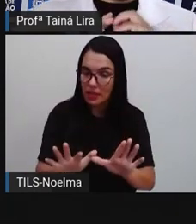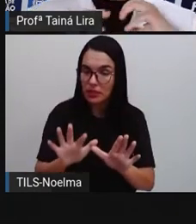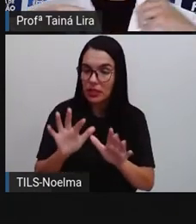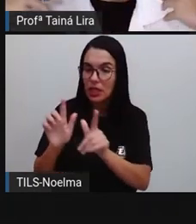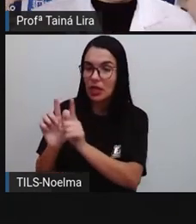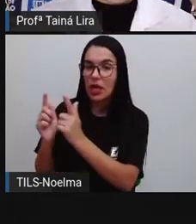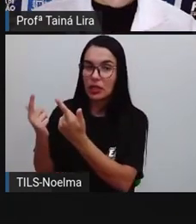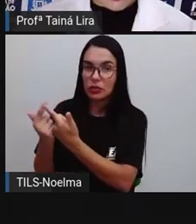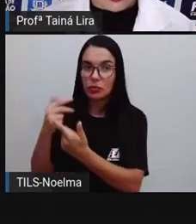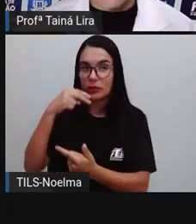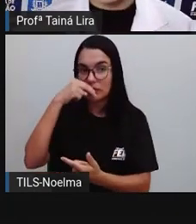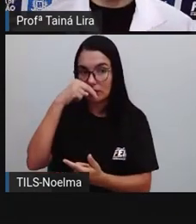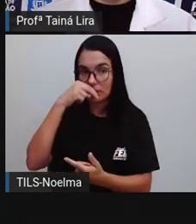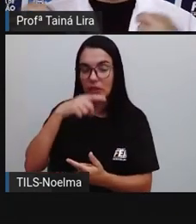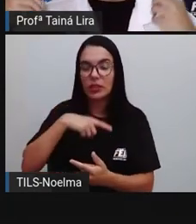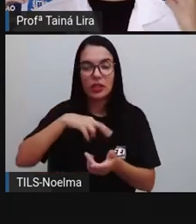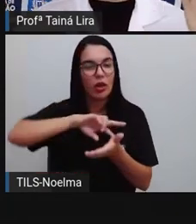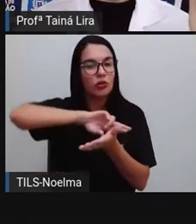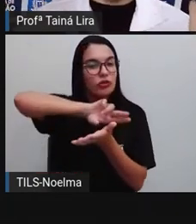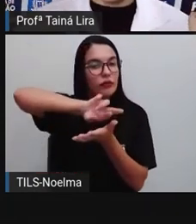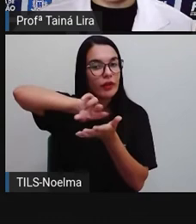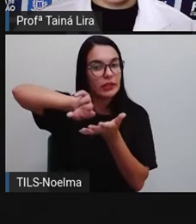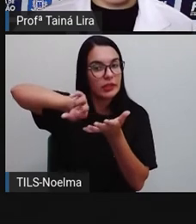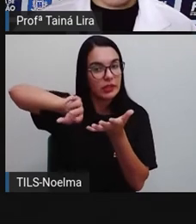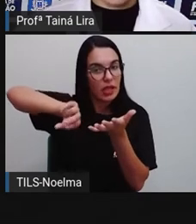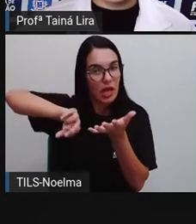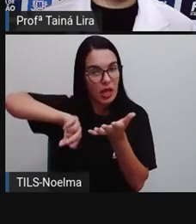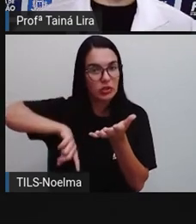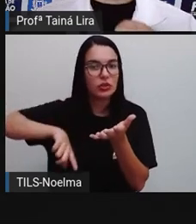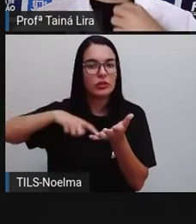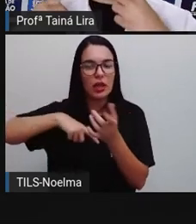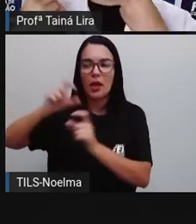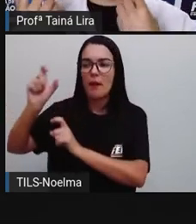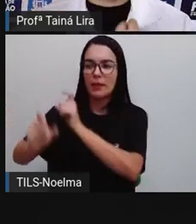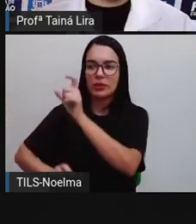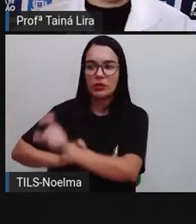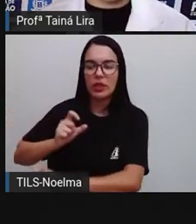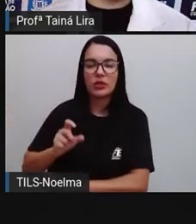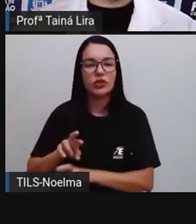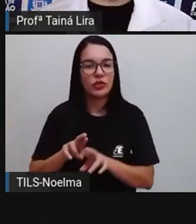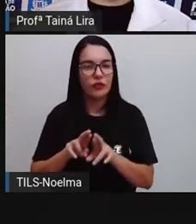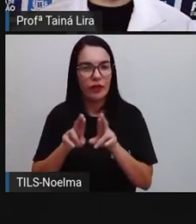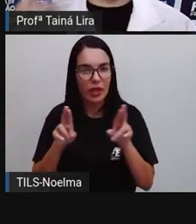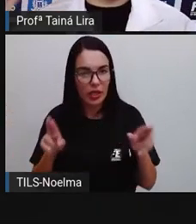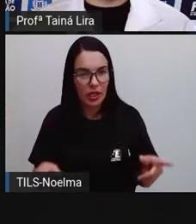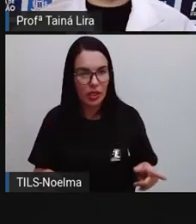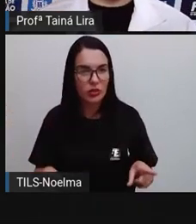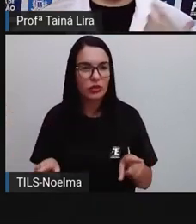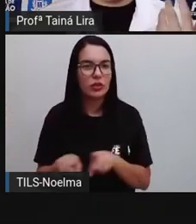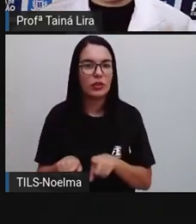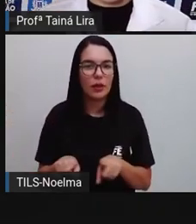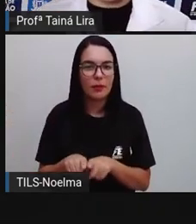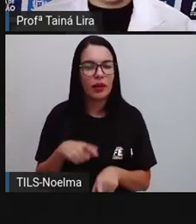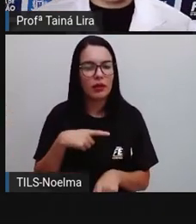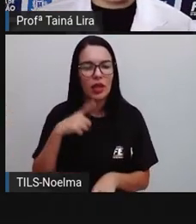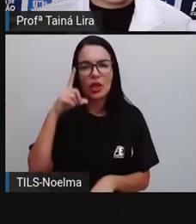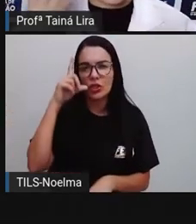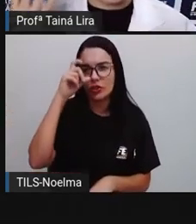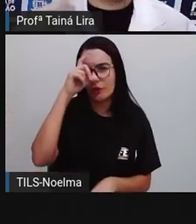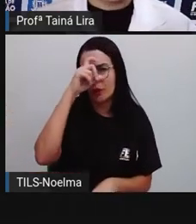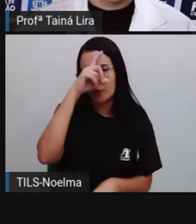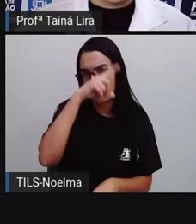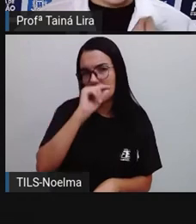questão da diversidade, que tem personagens diferentes, muitas vezes são personagens que tem aí ainda uma dificuldade de